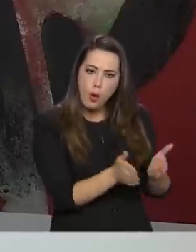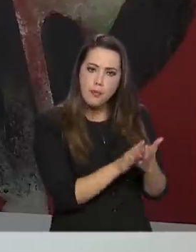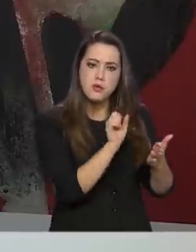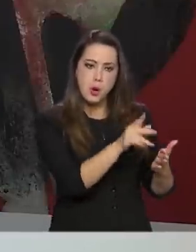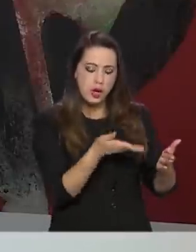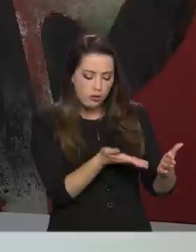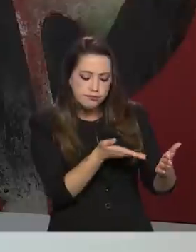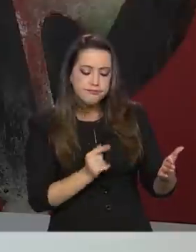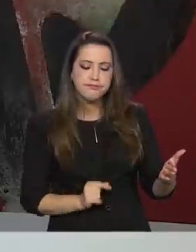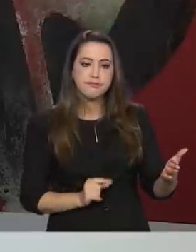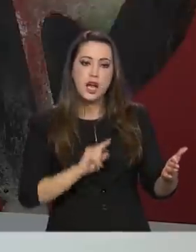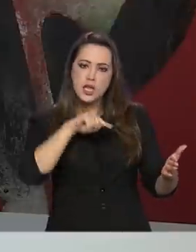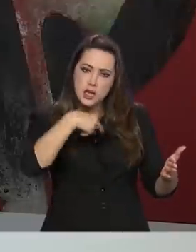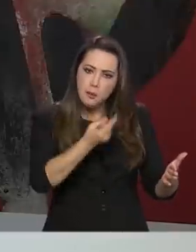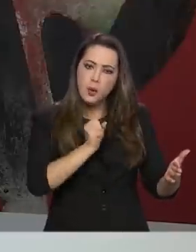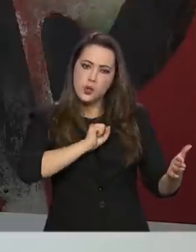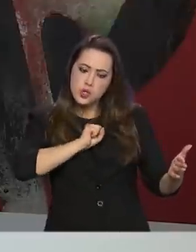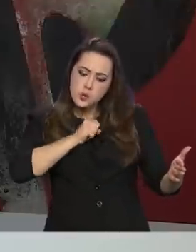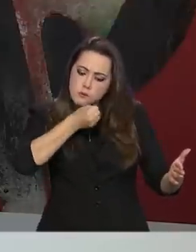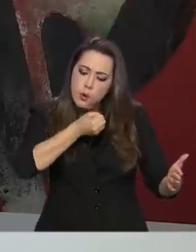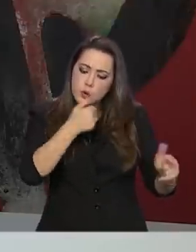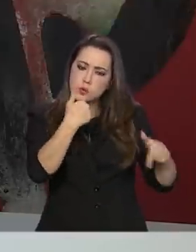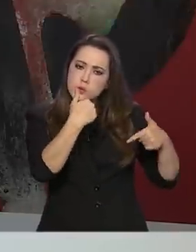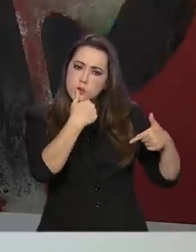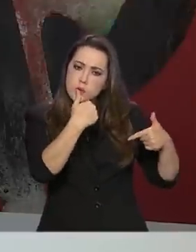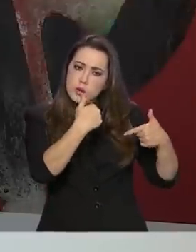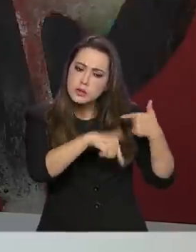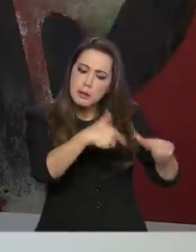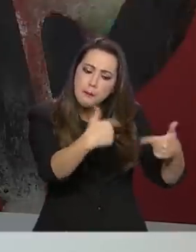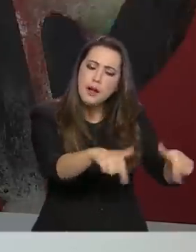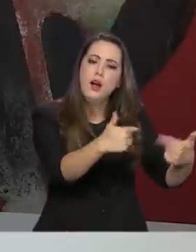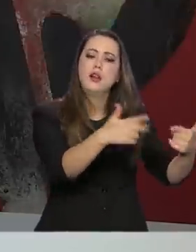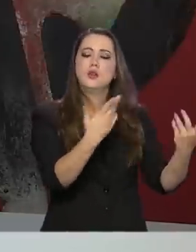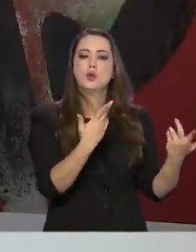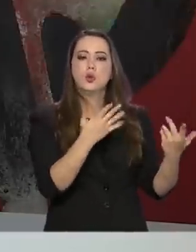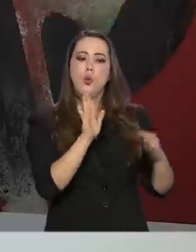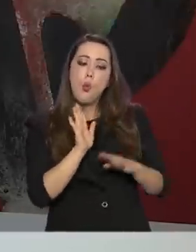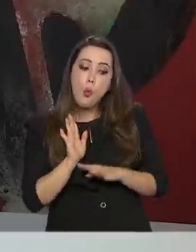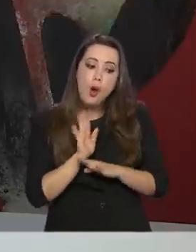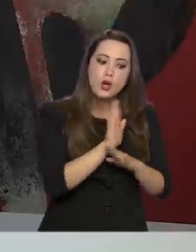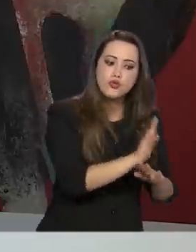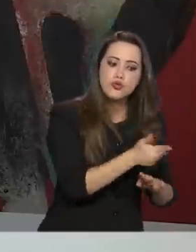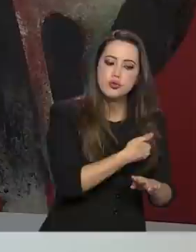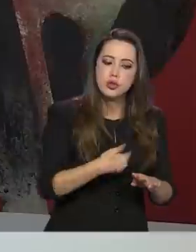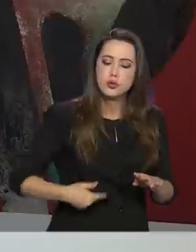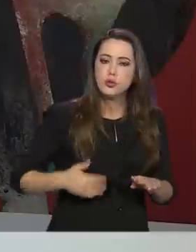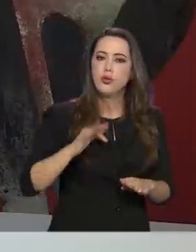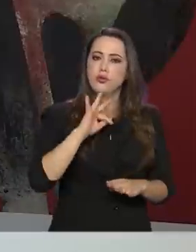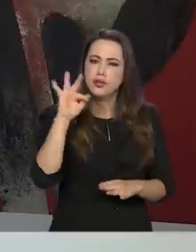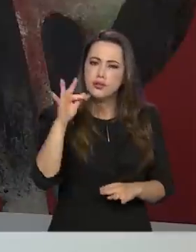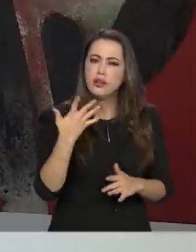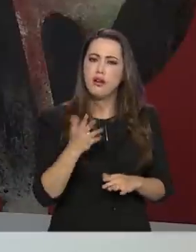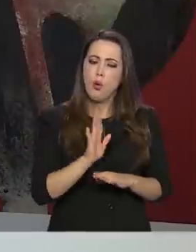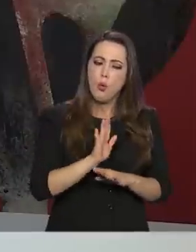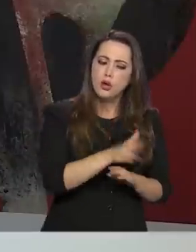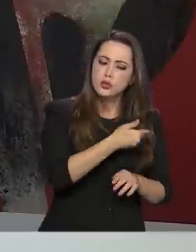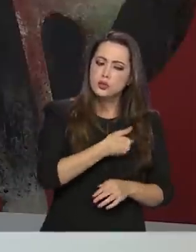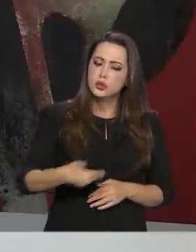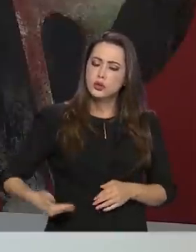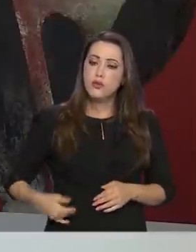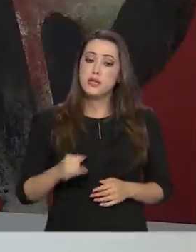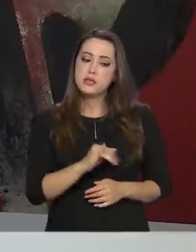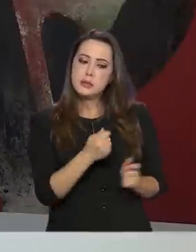de que, a partir do seu esforço, a partir do seu trabalho, com o auxílio do governo, caso ele